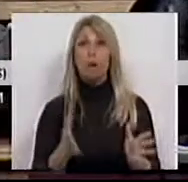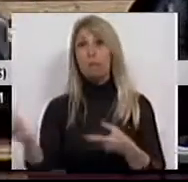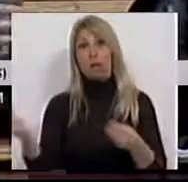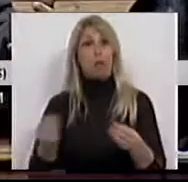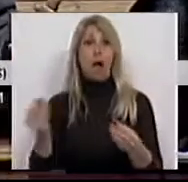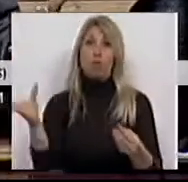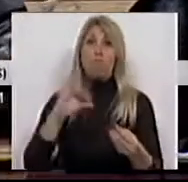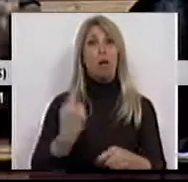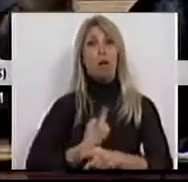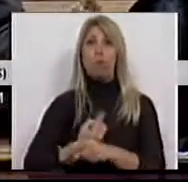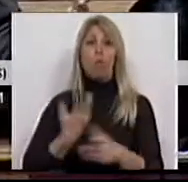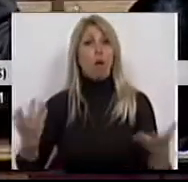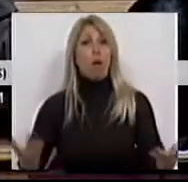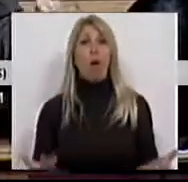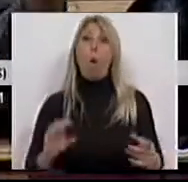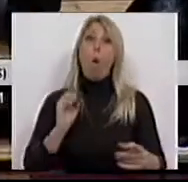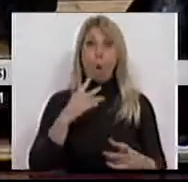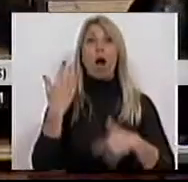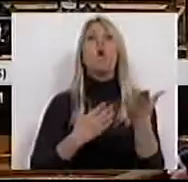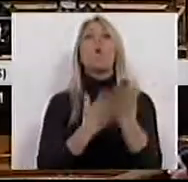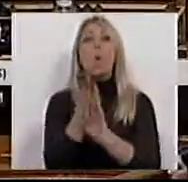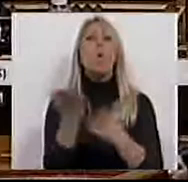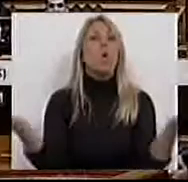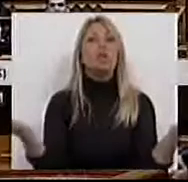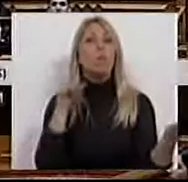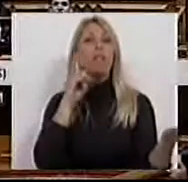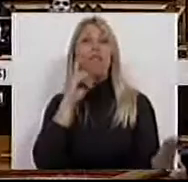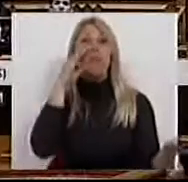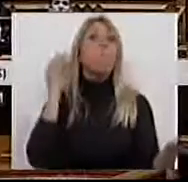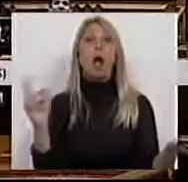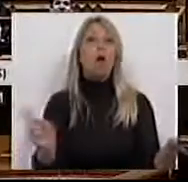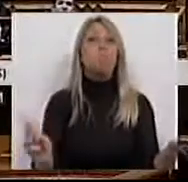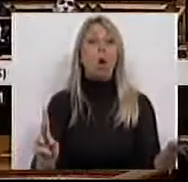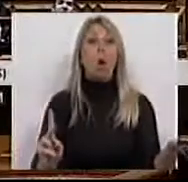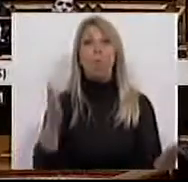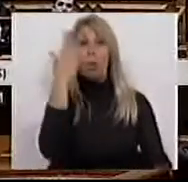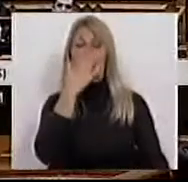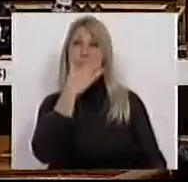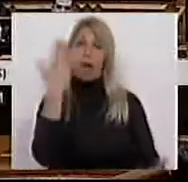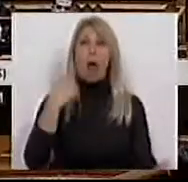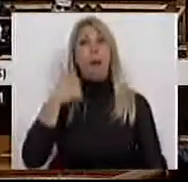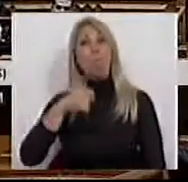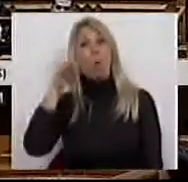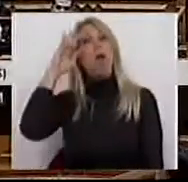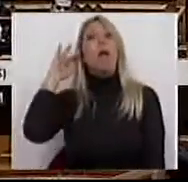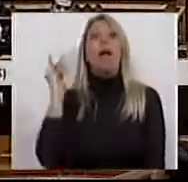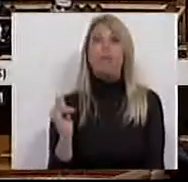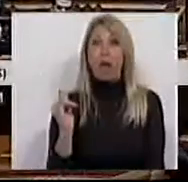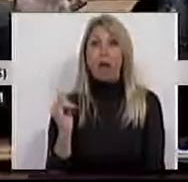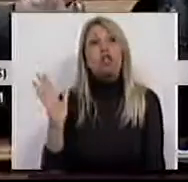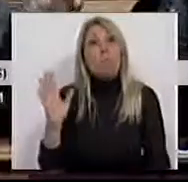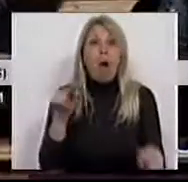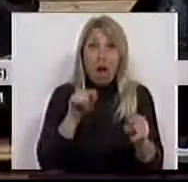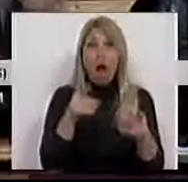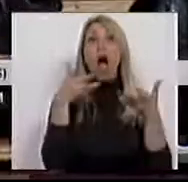até agora, ou vai continuar a defender a banca? Porque se é para trazer boas intenções, bem, essas não têm ajudado nada às